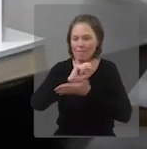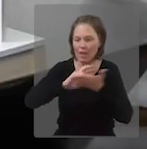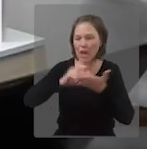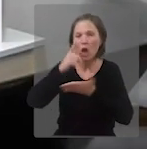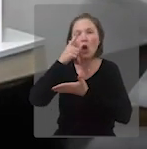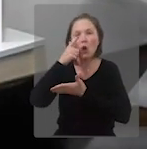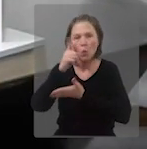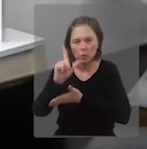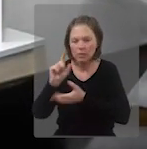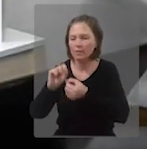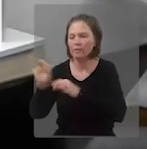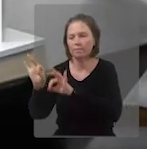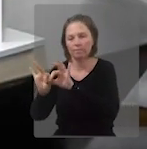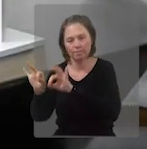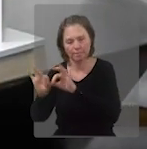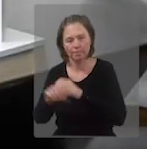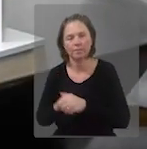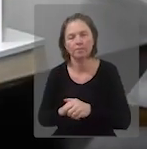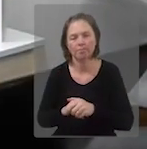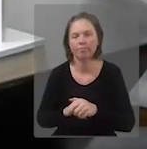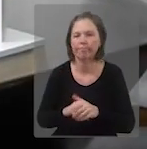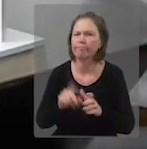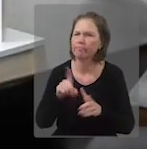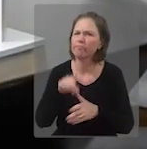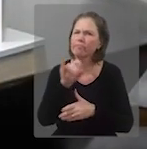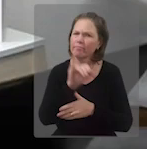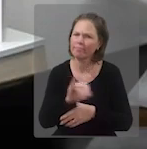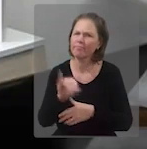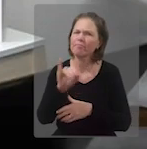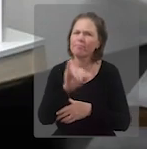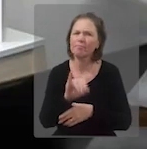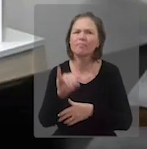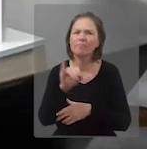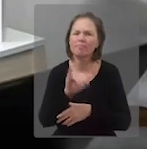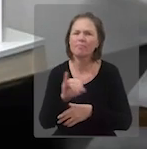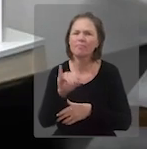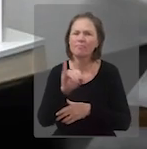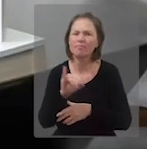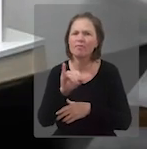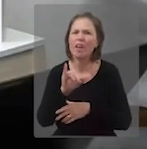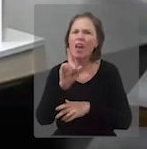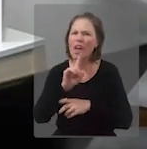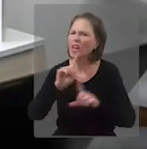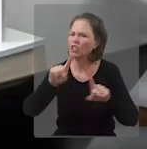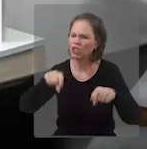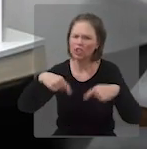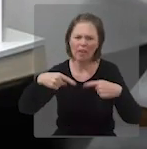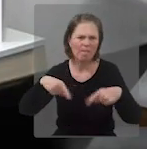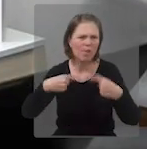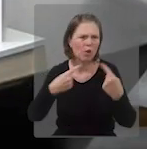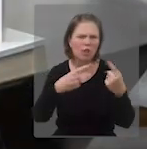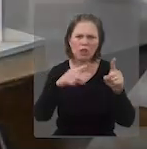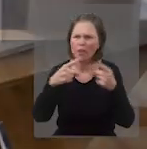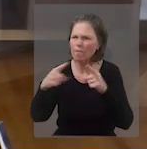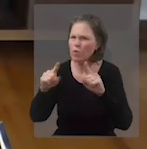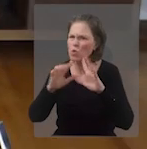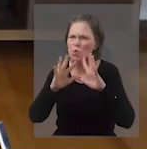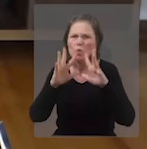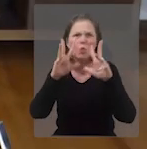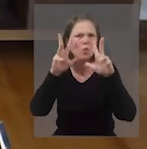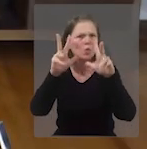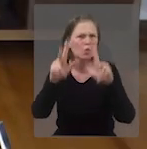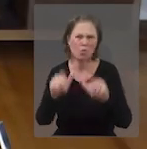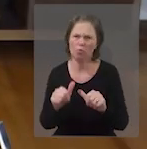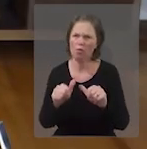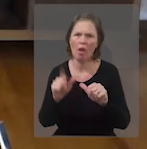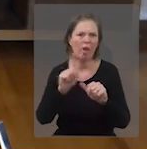também conseguir planejar, por exemplo. Isso é muito importante, né, o senhor falando aí do tempo, eu acho que é um dos maiores desafios de todo mundo, né,